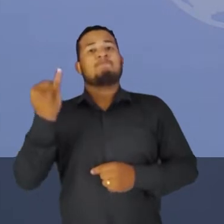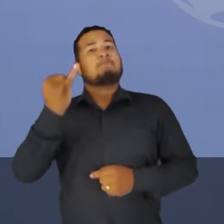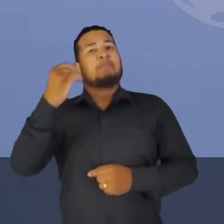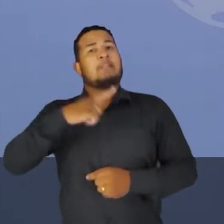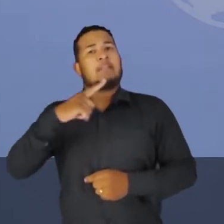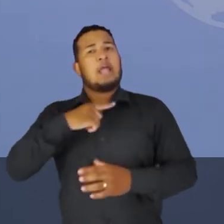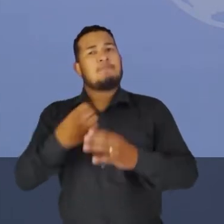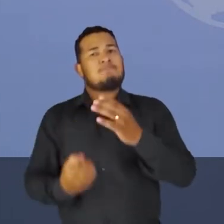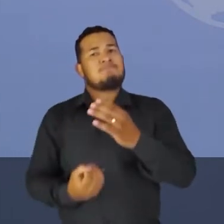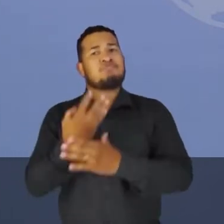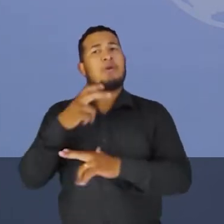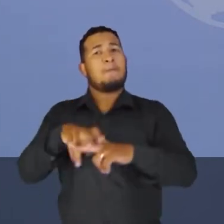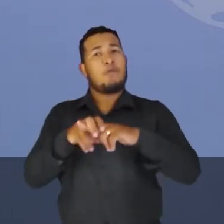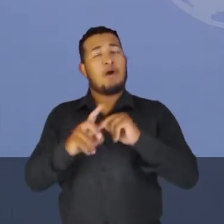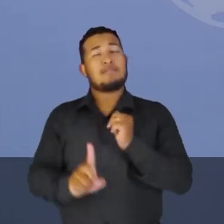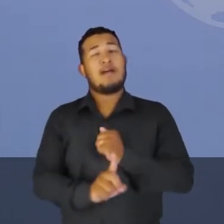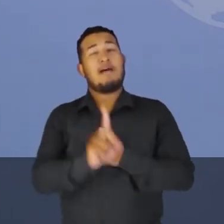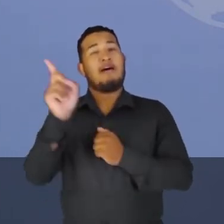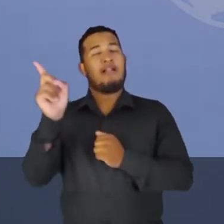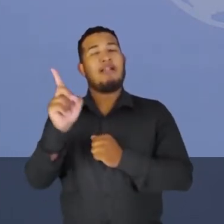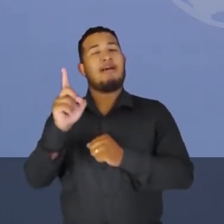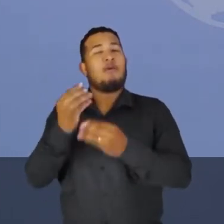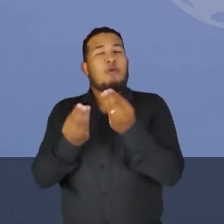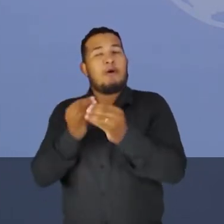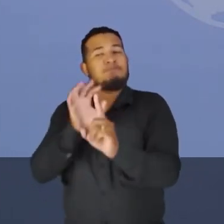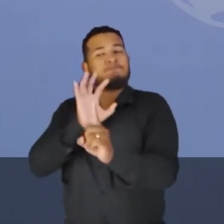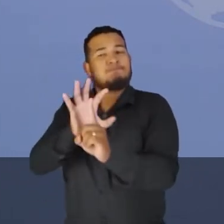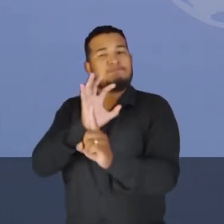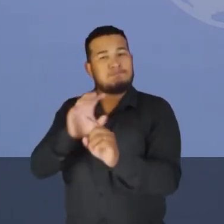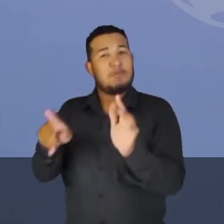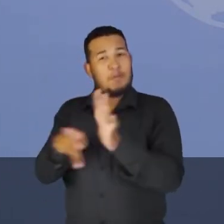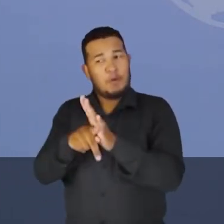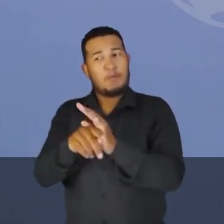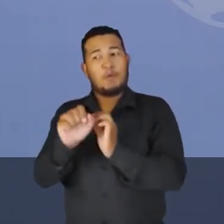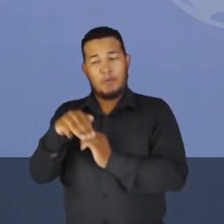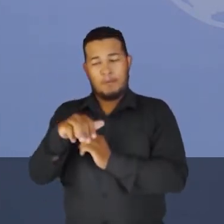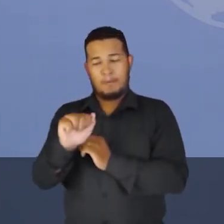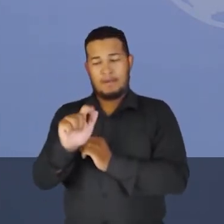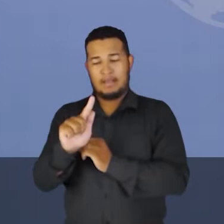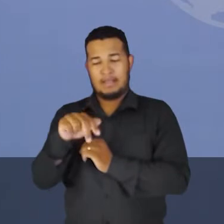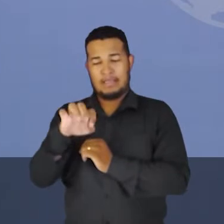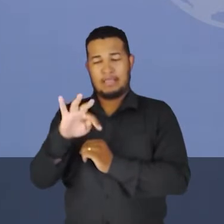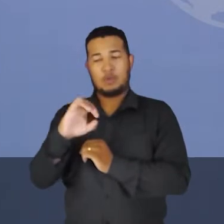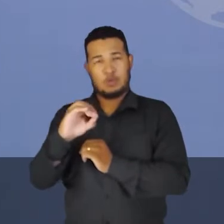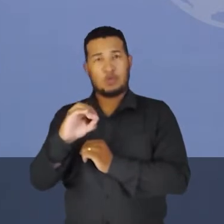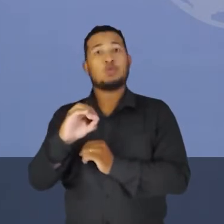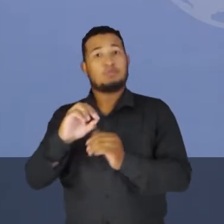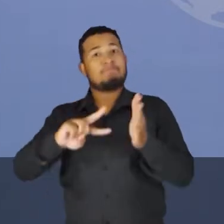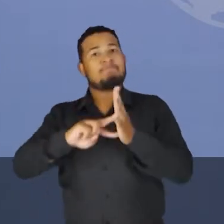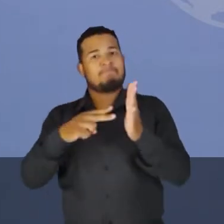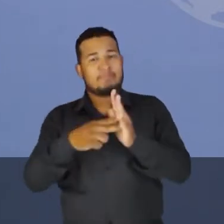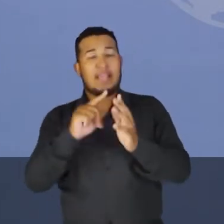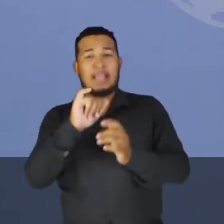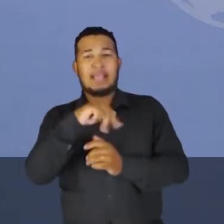dos conhecimentos dos efeitos desta rocha, que é o nosso imã natural.